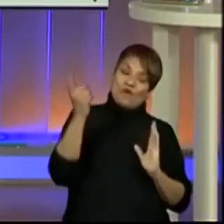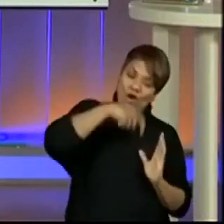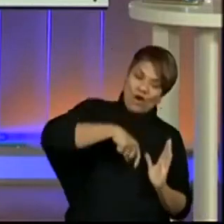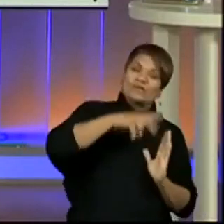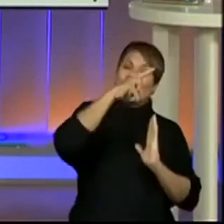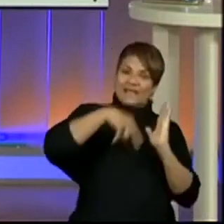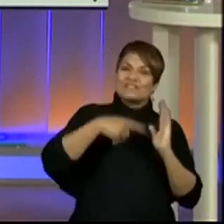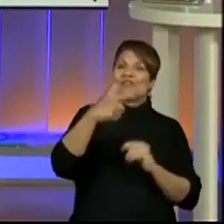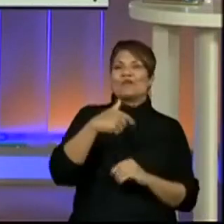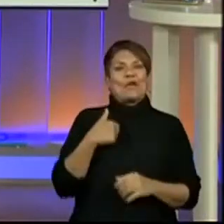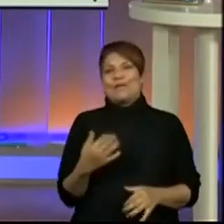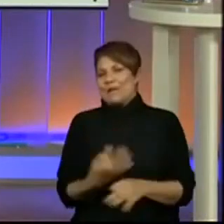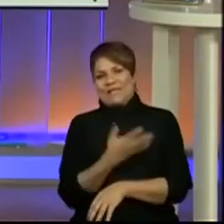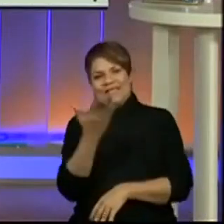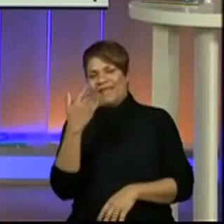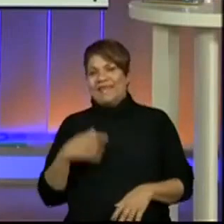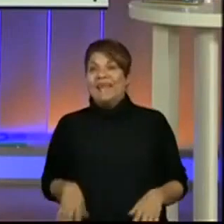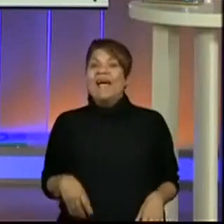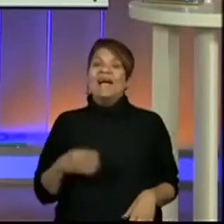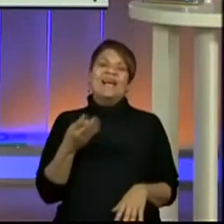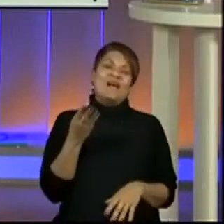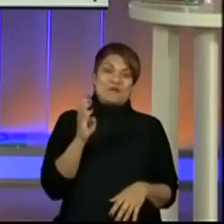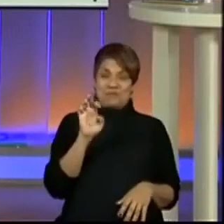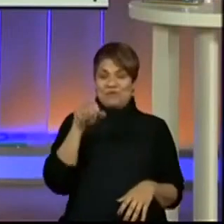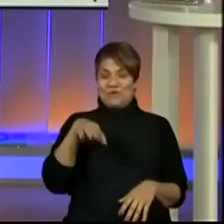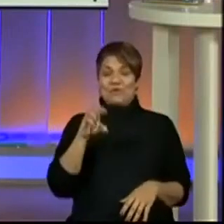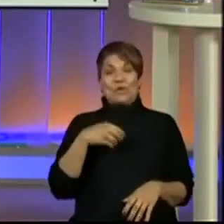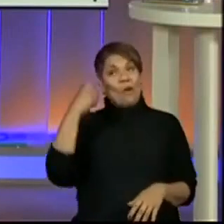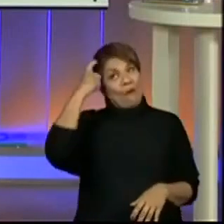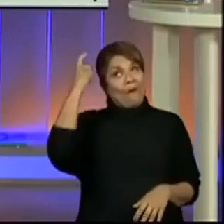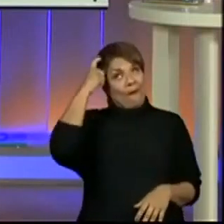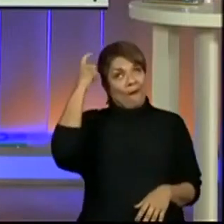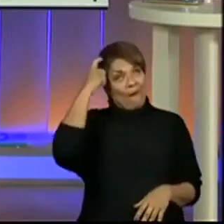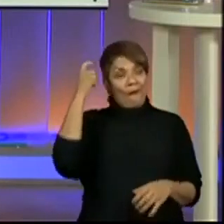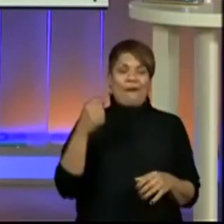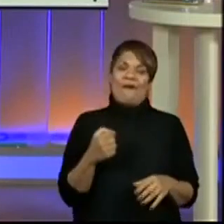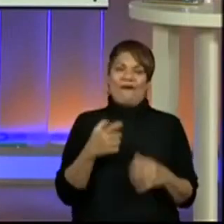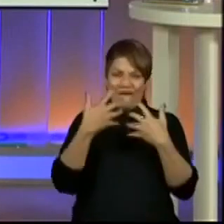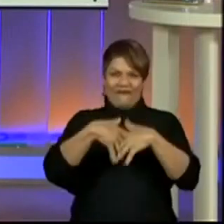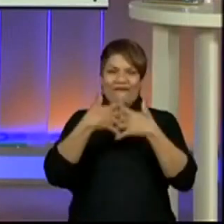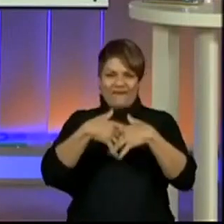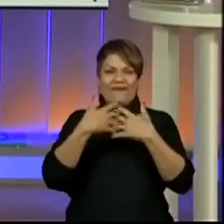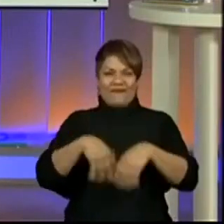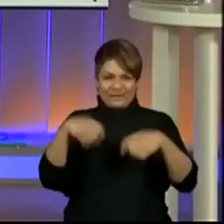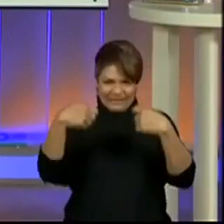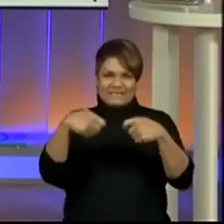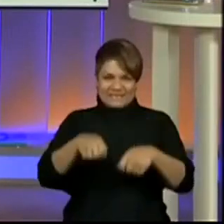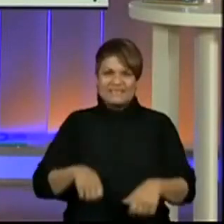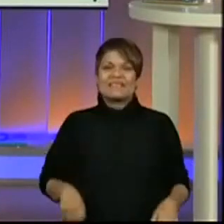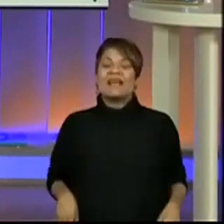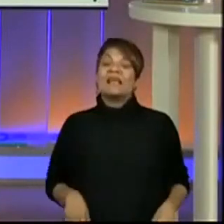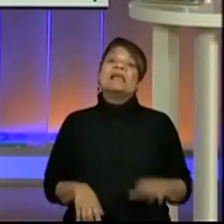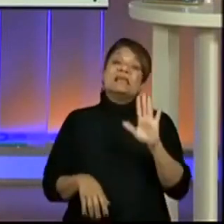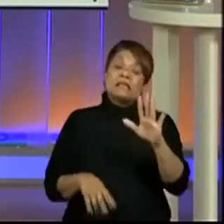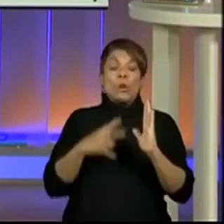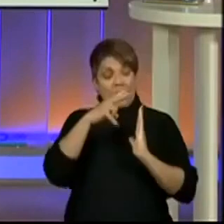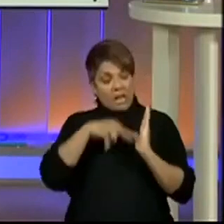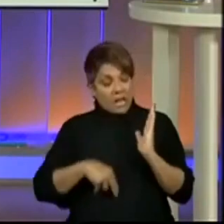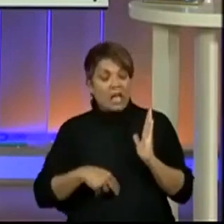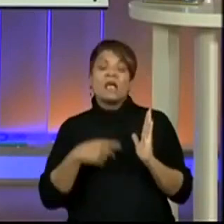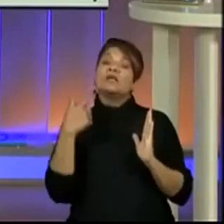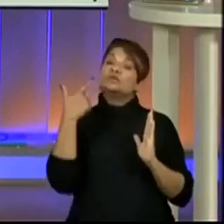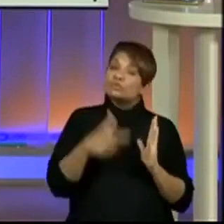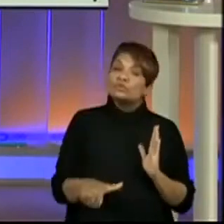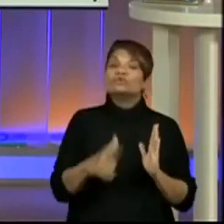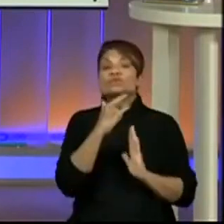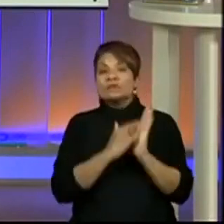Olha, eu não aguentei, o Arthur colocou usar a cabeça. Ótimo. Perfeito. A gente vai usar a cabeça. Como? Relendo o texto